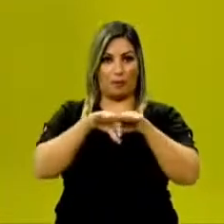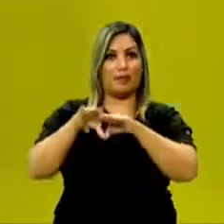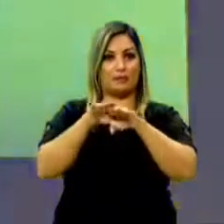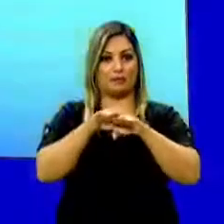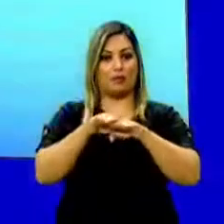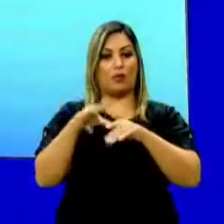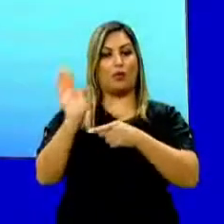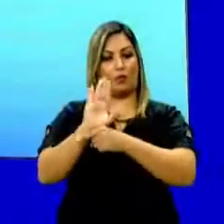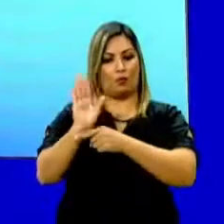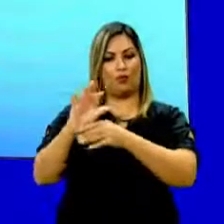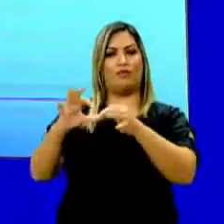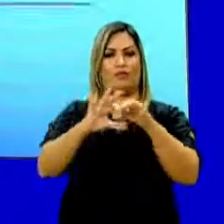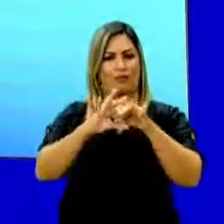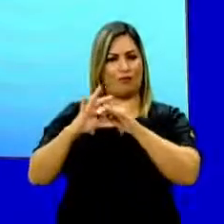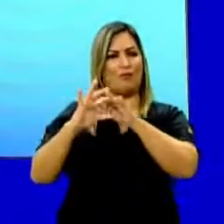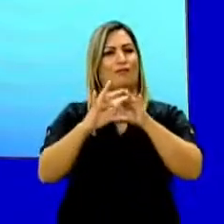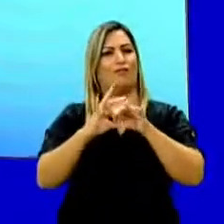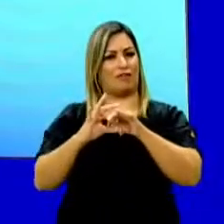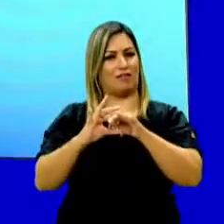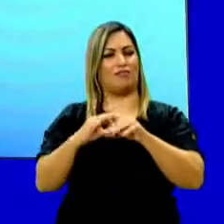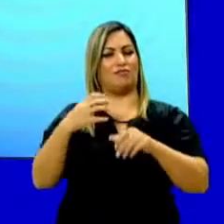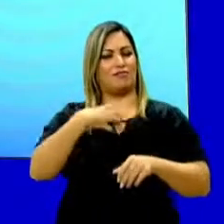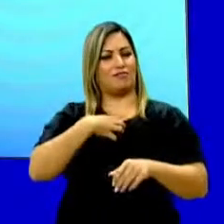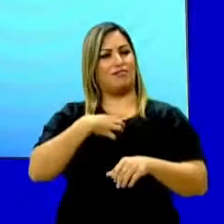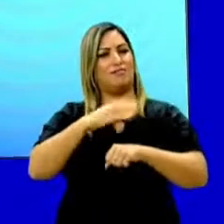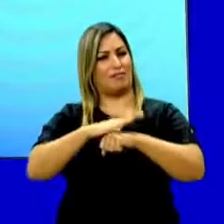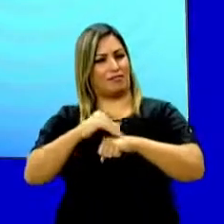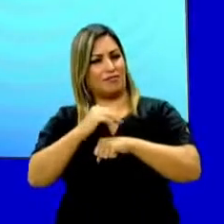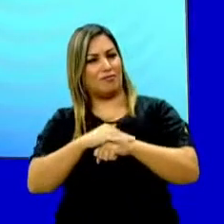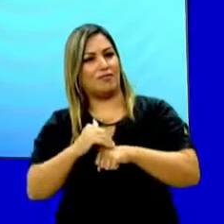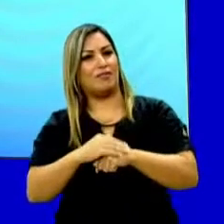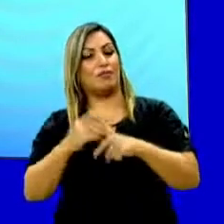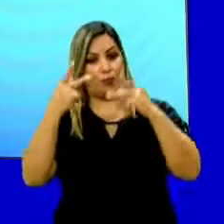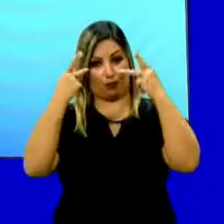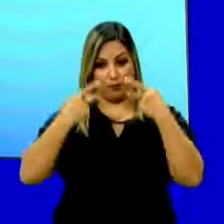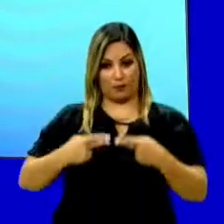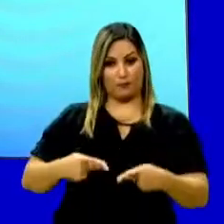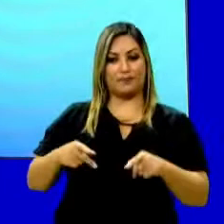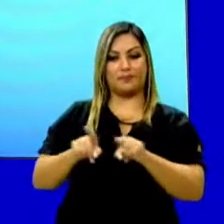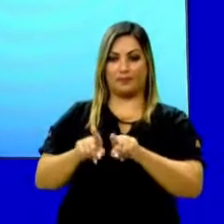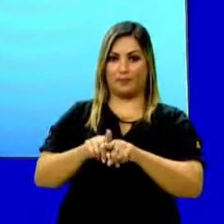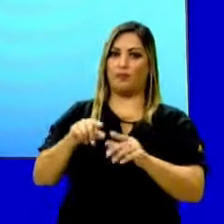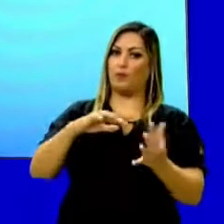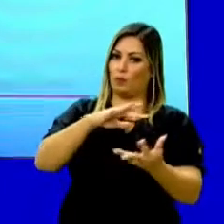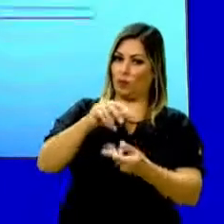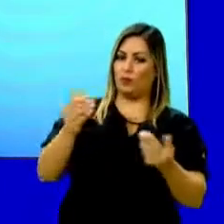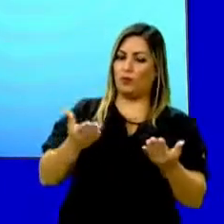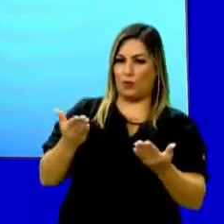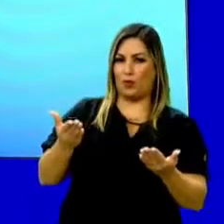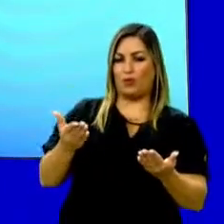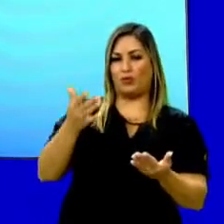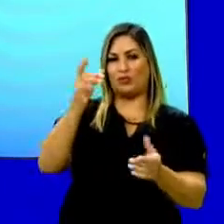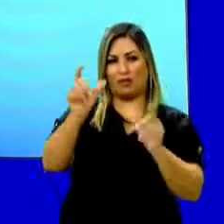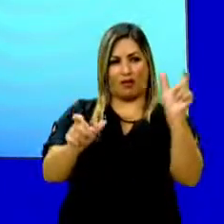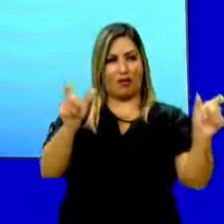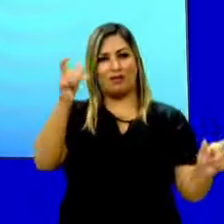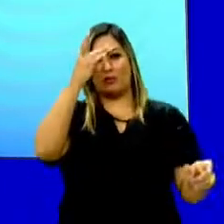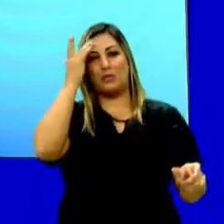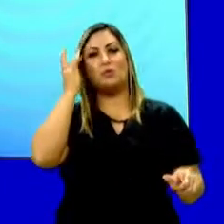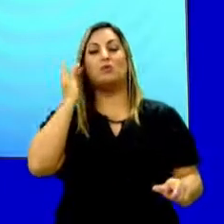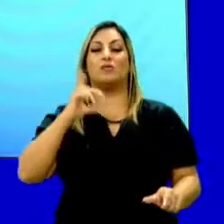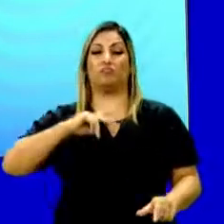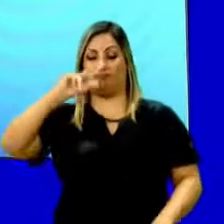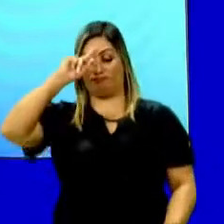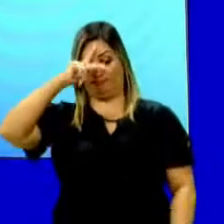o filme é envolto em muito sentimentalismo e humanidade. No mundo hoje, onde cada vez mais